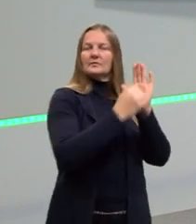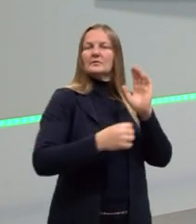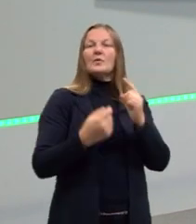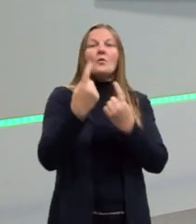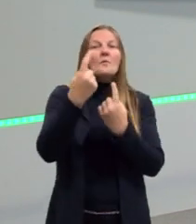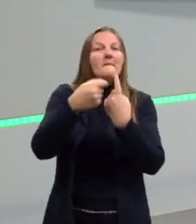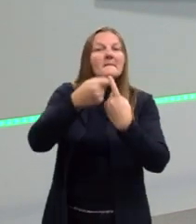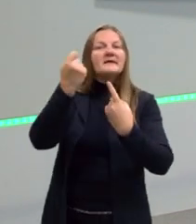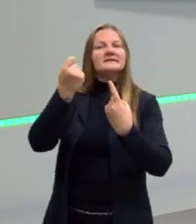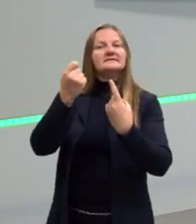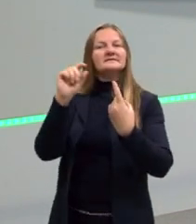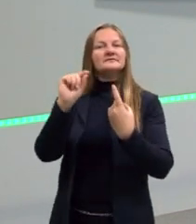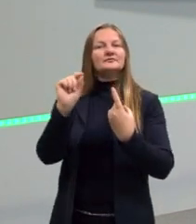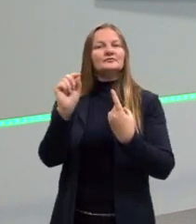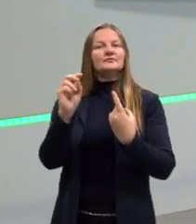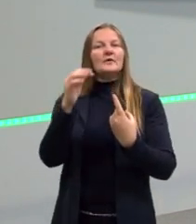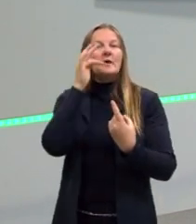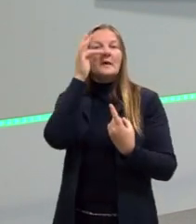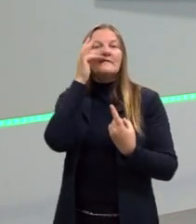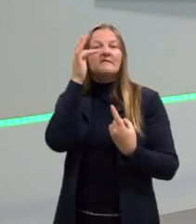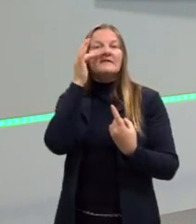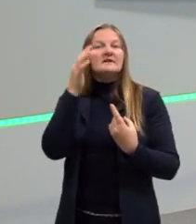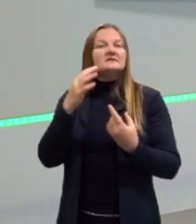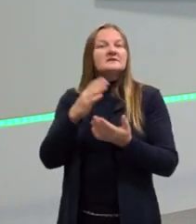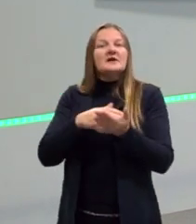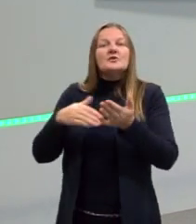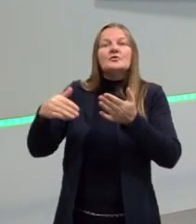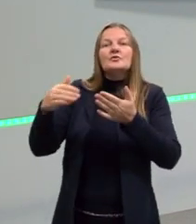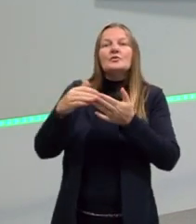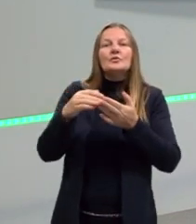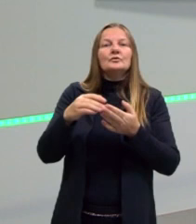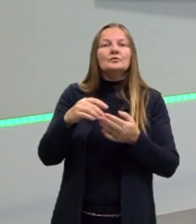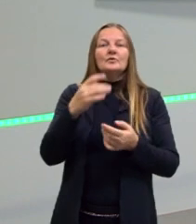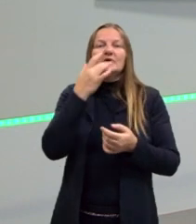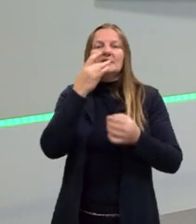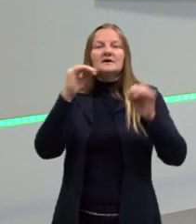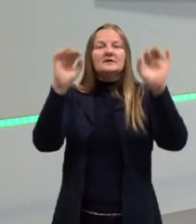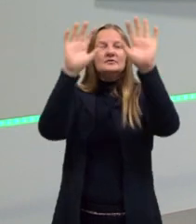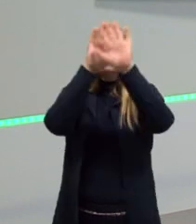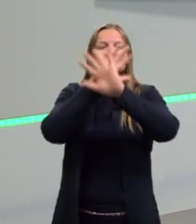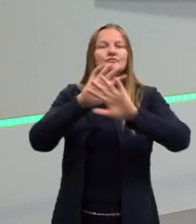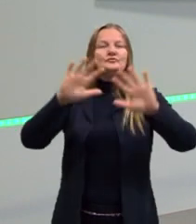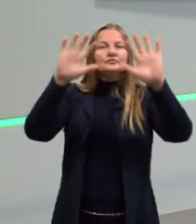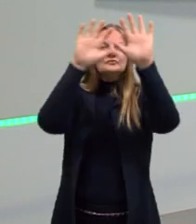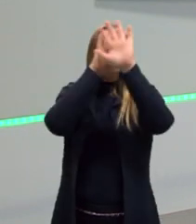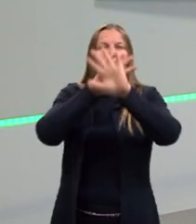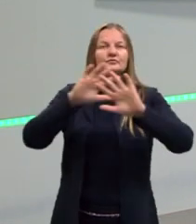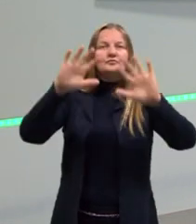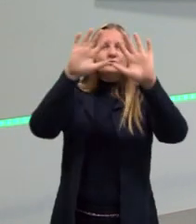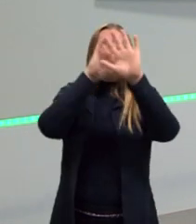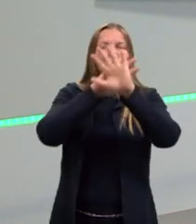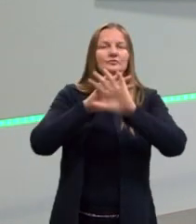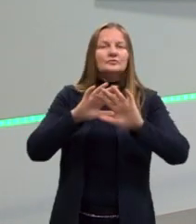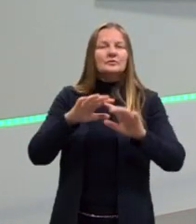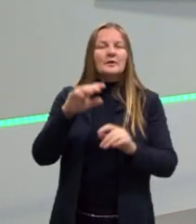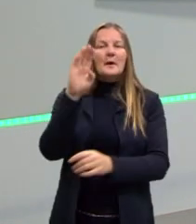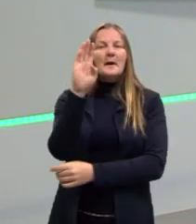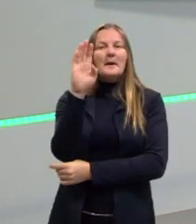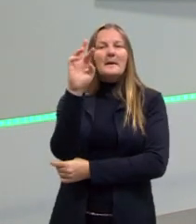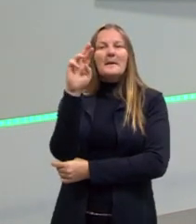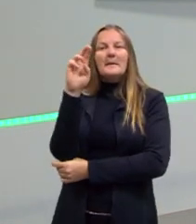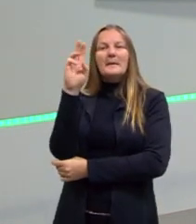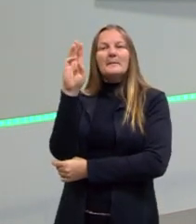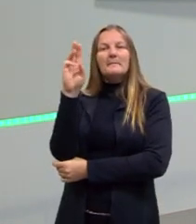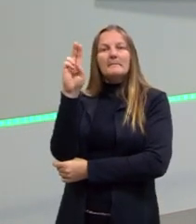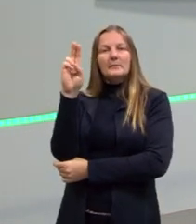um mês que a França fica tomada por névoa, por brumas. Então, por isso, esse seria o mês do Brumário. Um